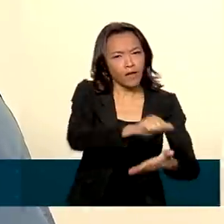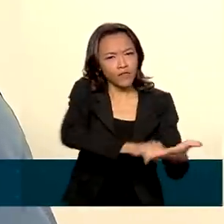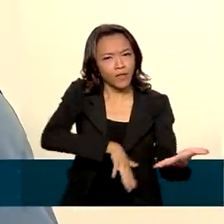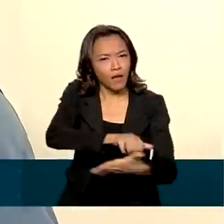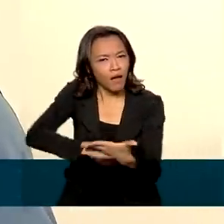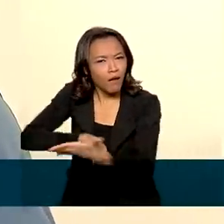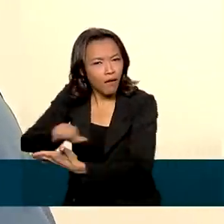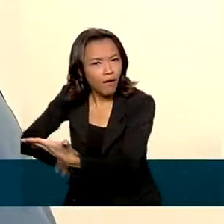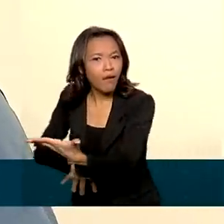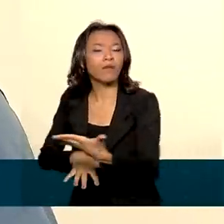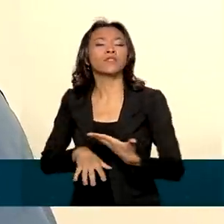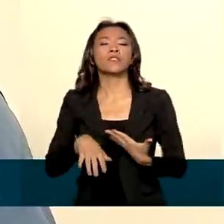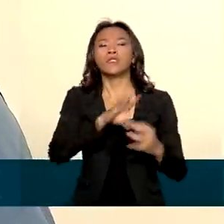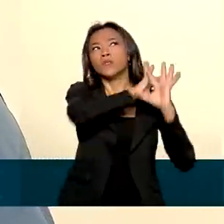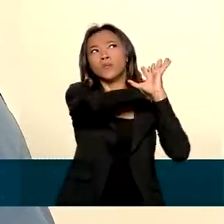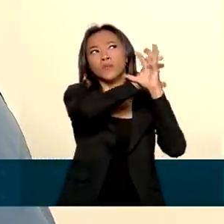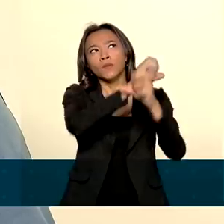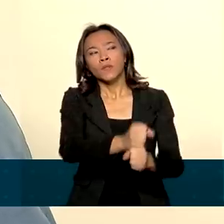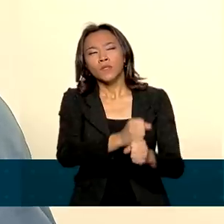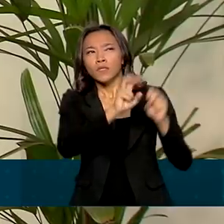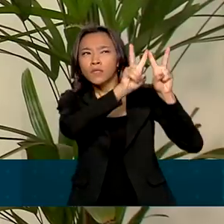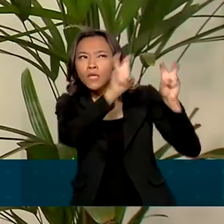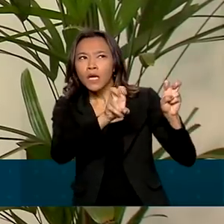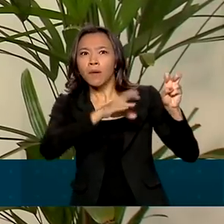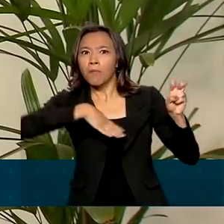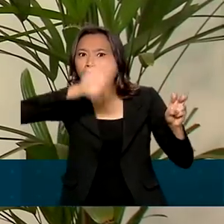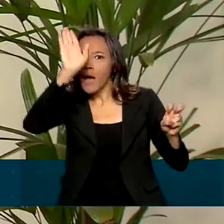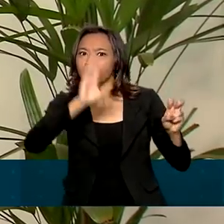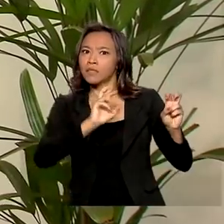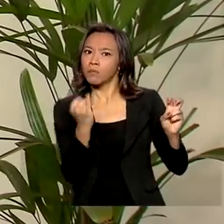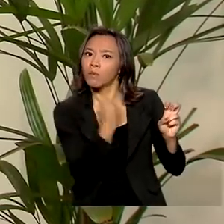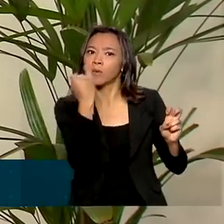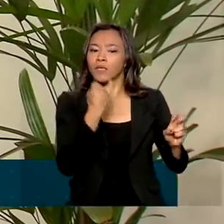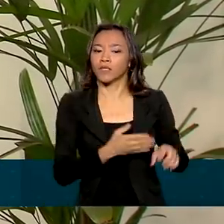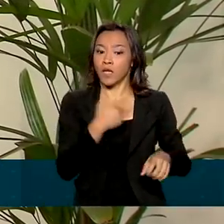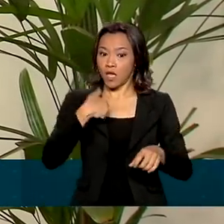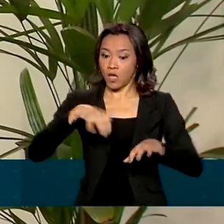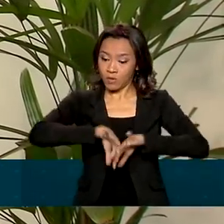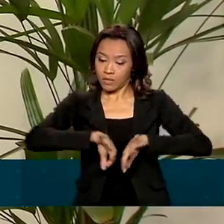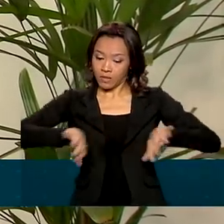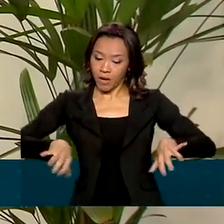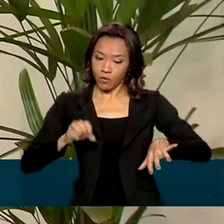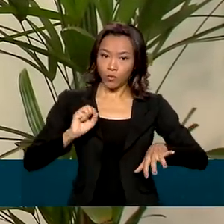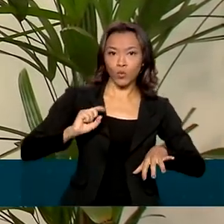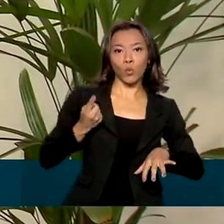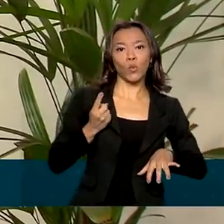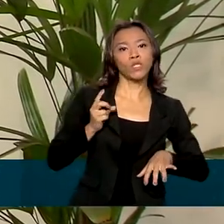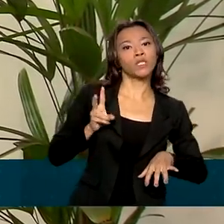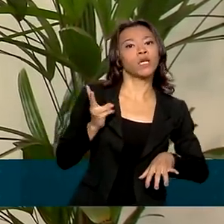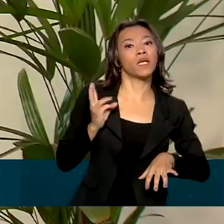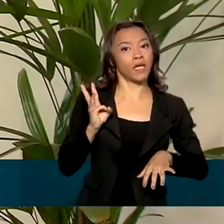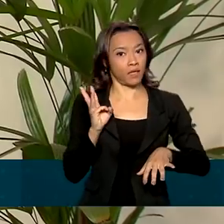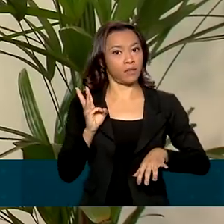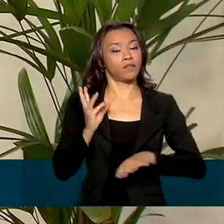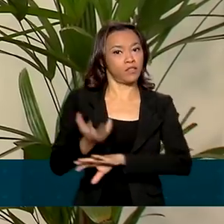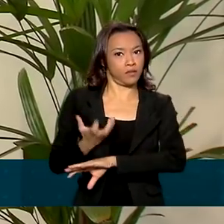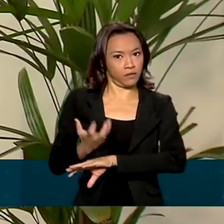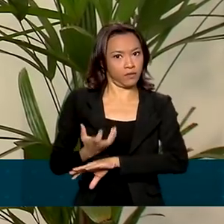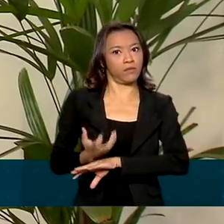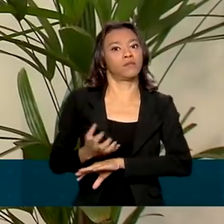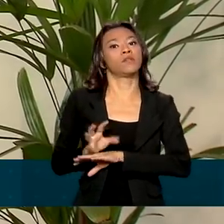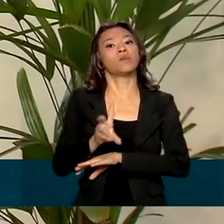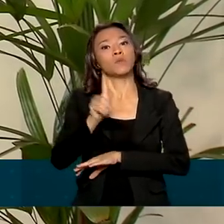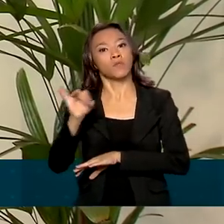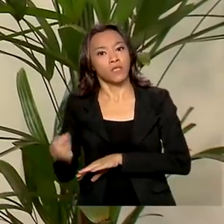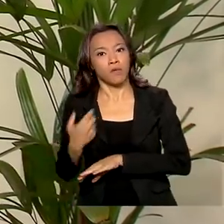fazer um retrospecto daqueles assuntos que são mais recorrentes. Eu separo duas ou três matérias por dia para fazer questões. Eu estou dando